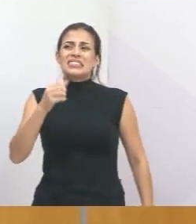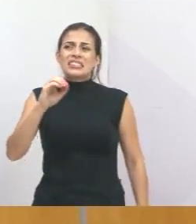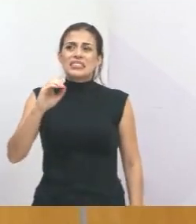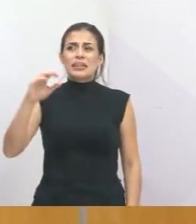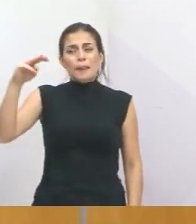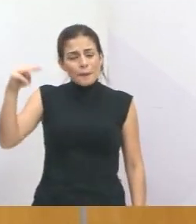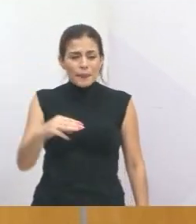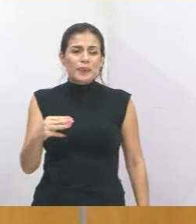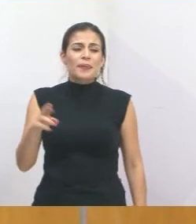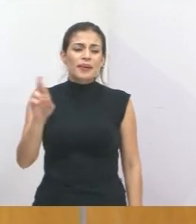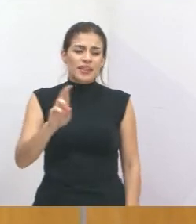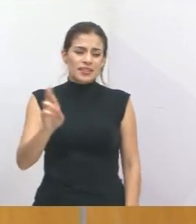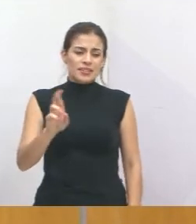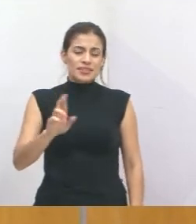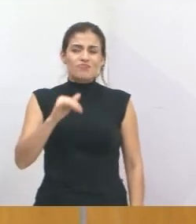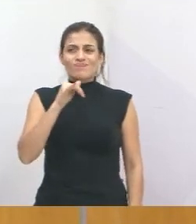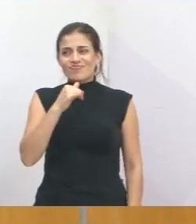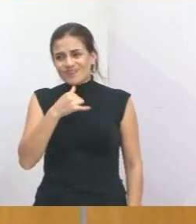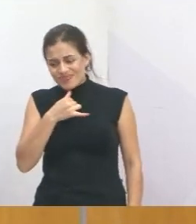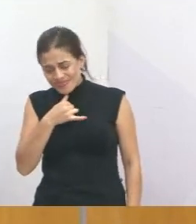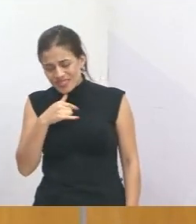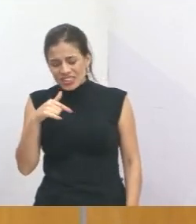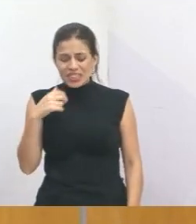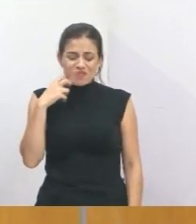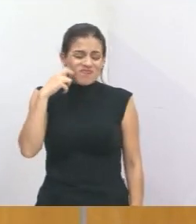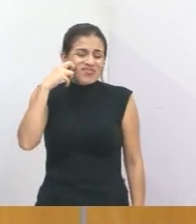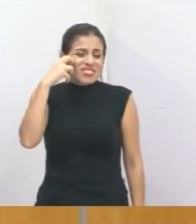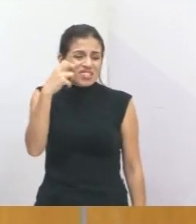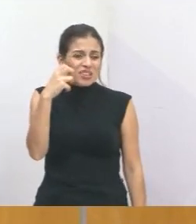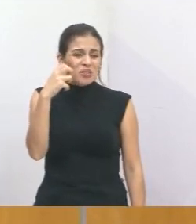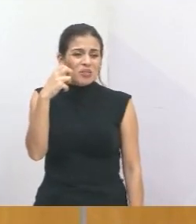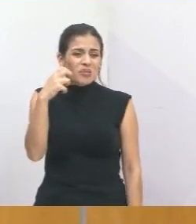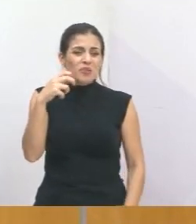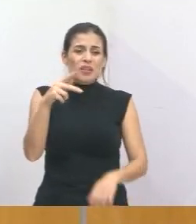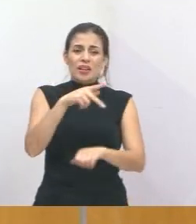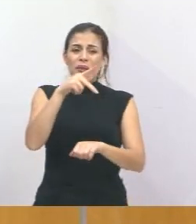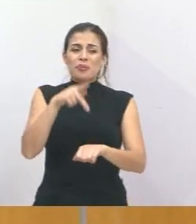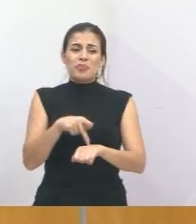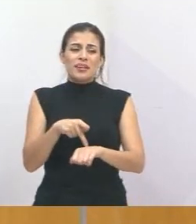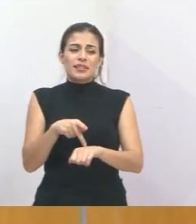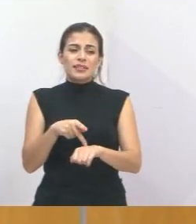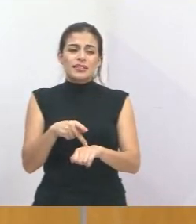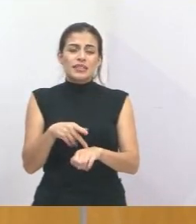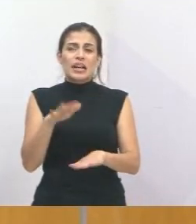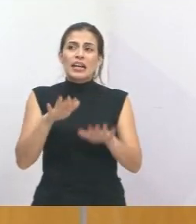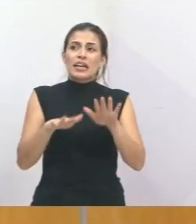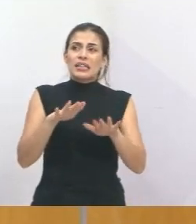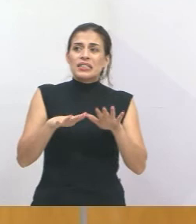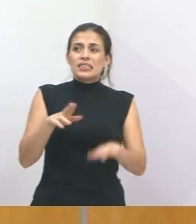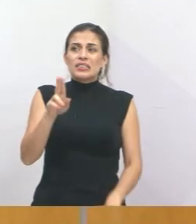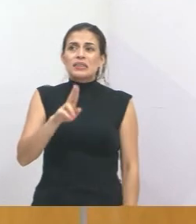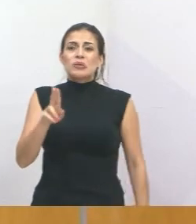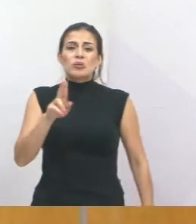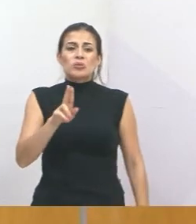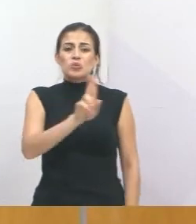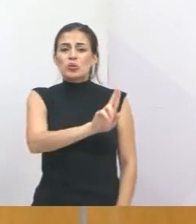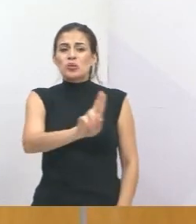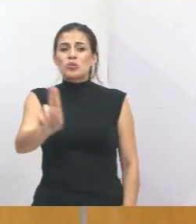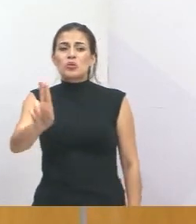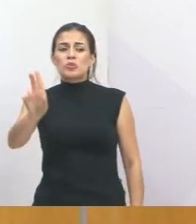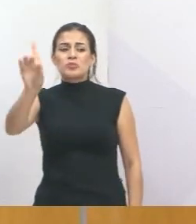entristece no país. E às vezes, utilizo o nome ainda de Deus para fazer essas maldades. É isso que me deixa